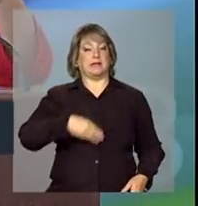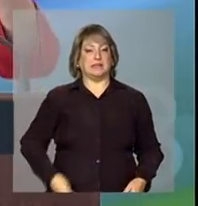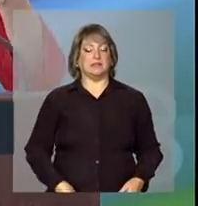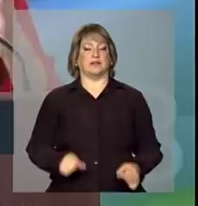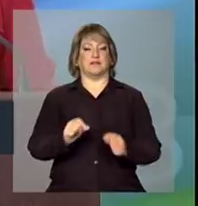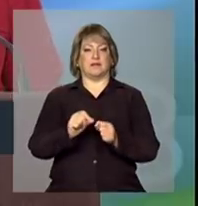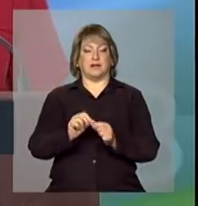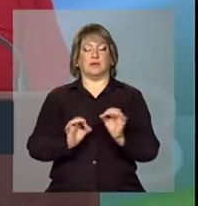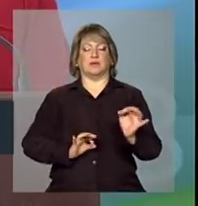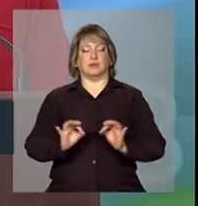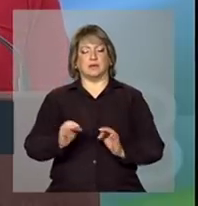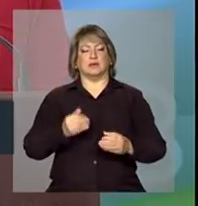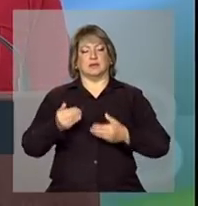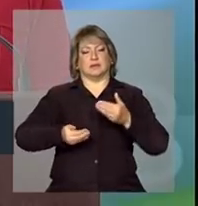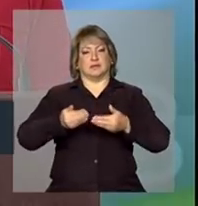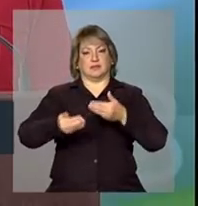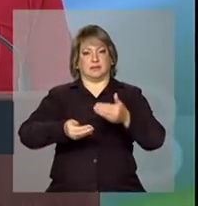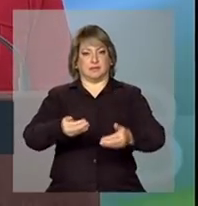construiu